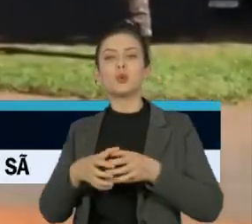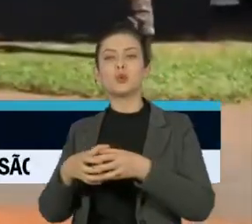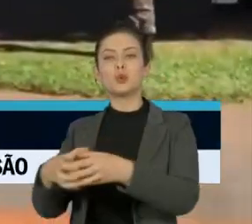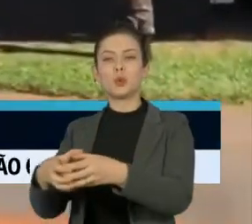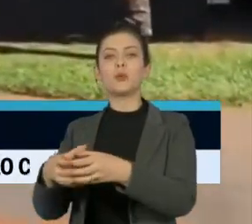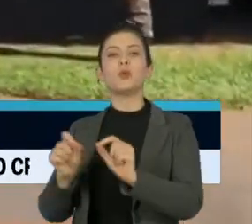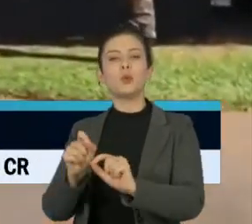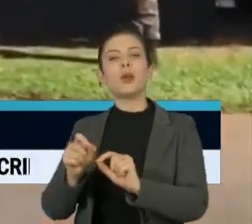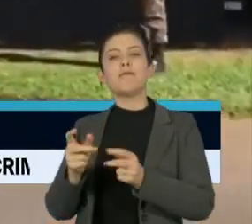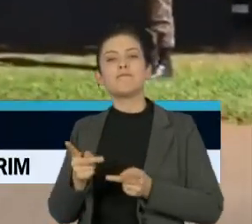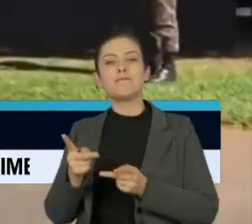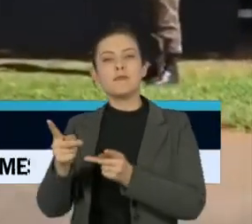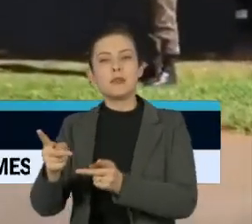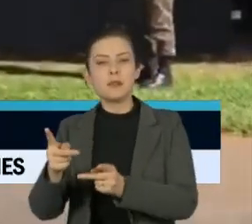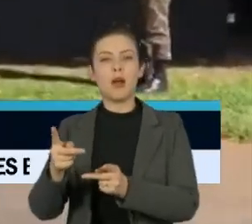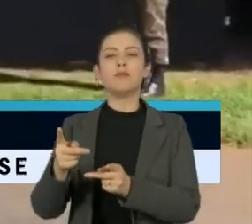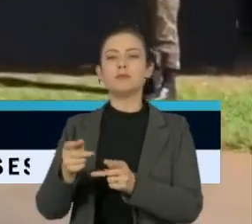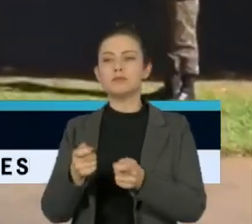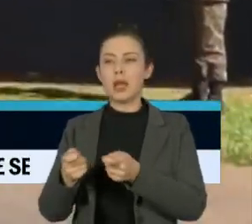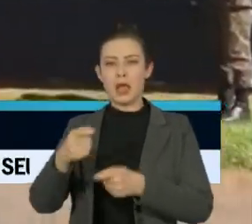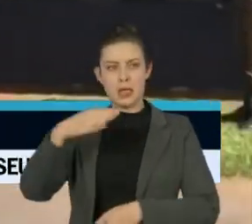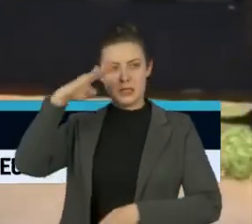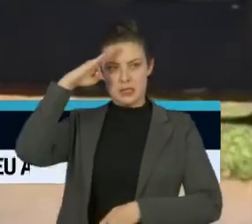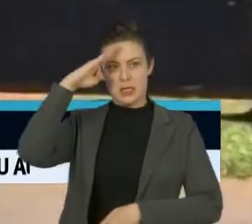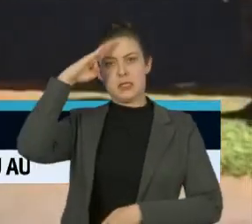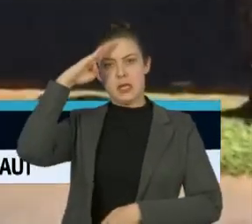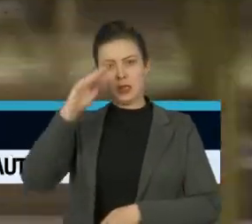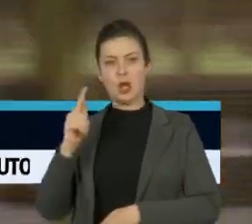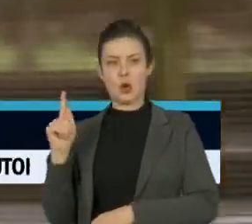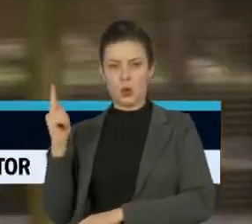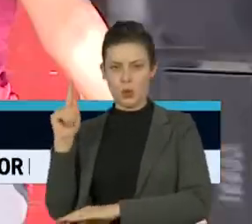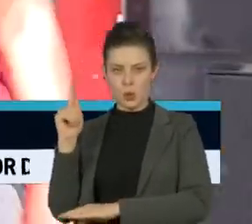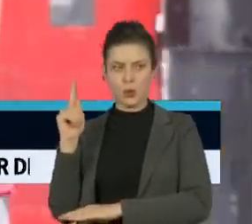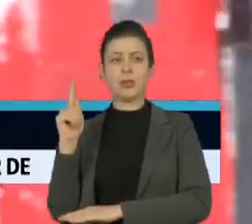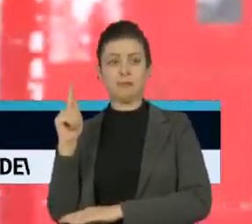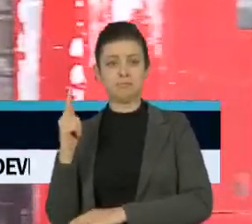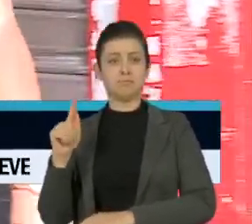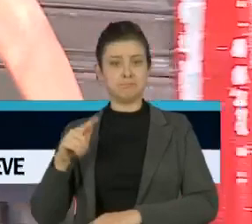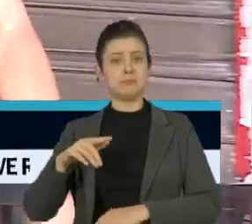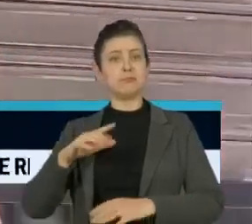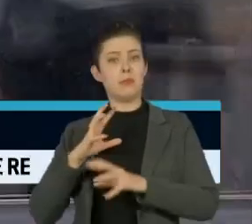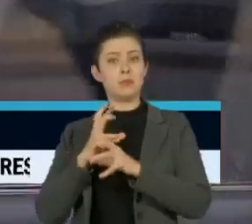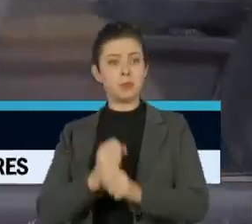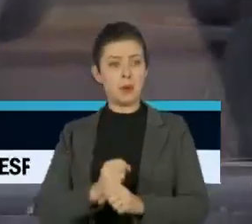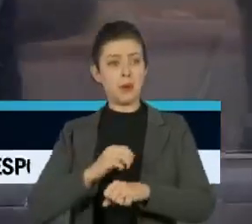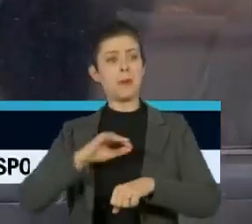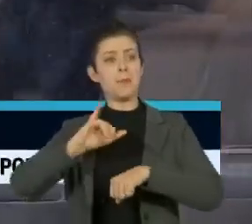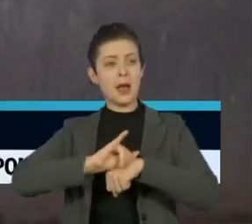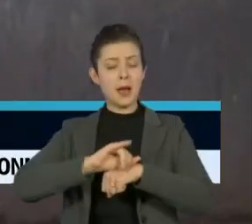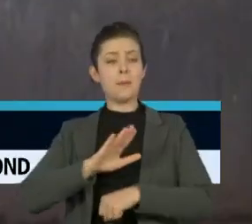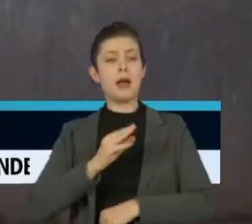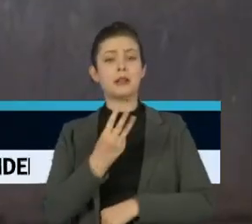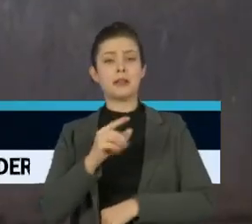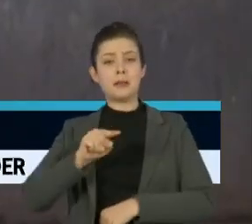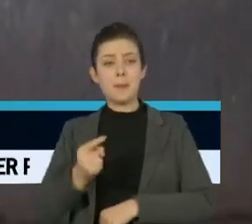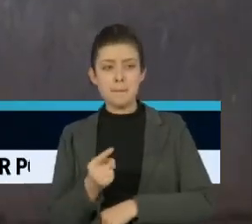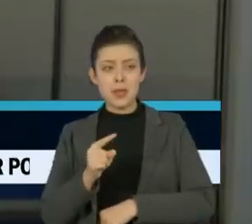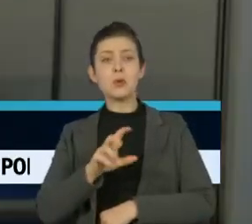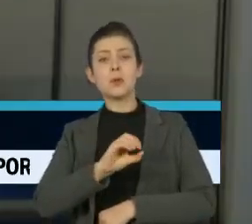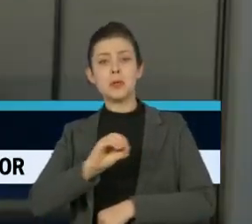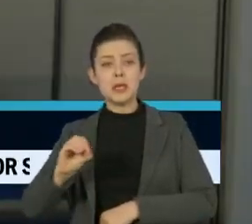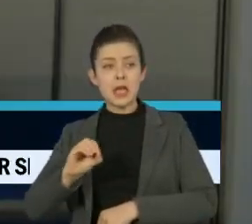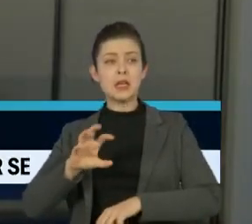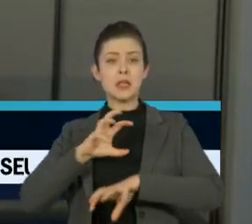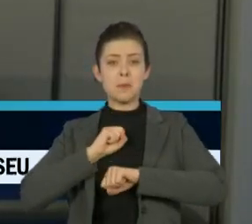visita a comando de operações especiais do Exército em Goiânia. Goiás registra mais de 3.500 casos de Covid-19